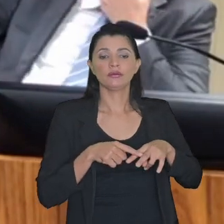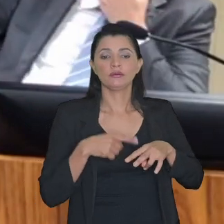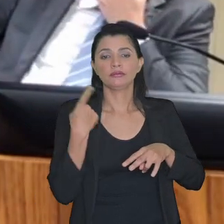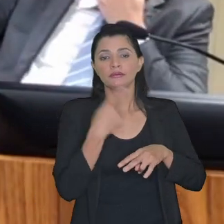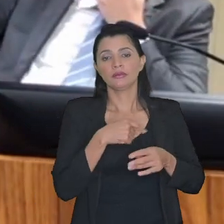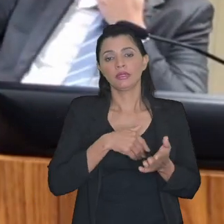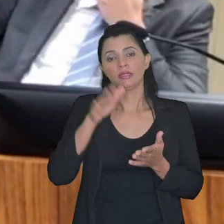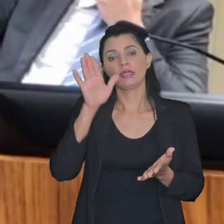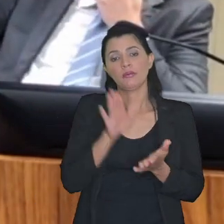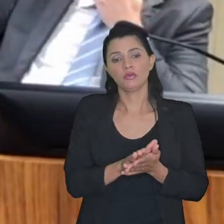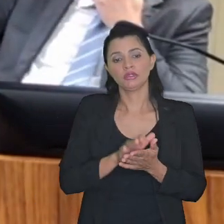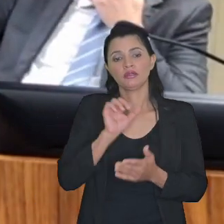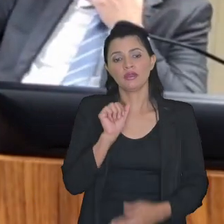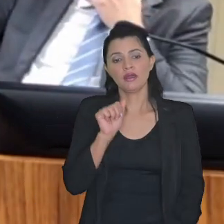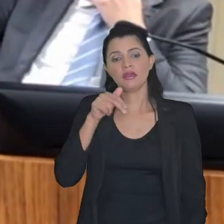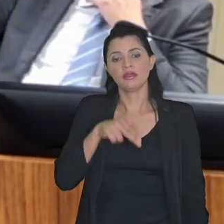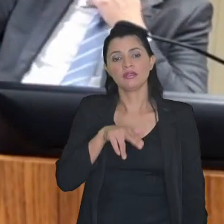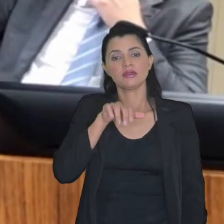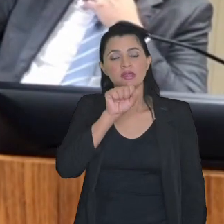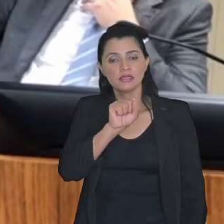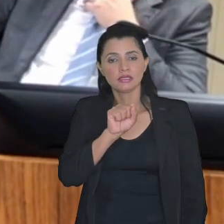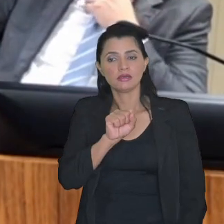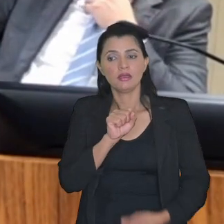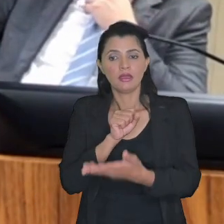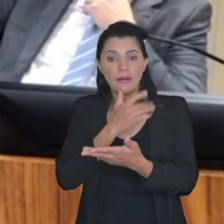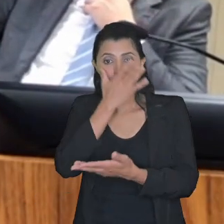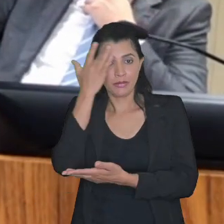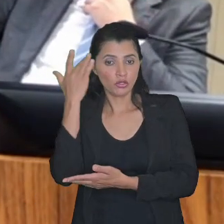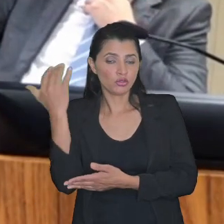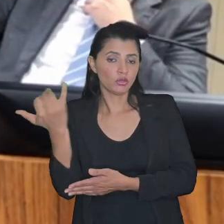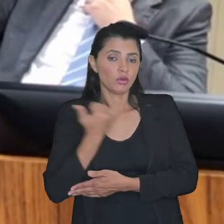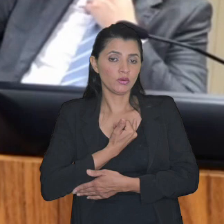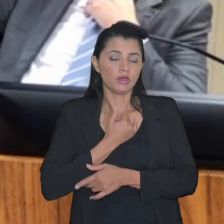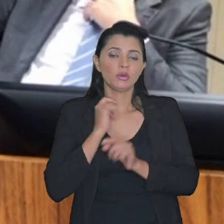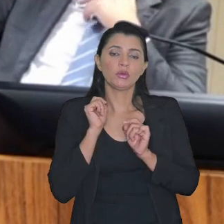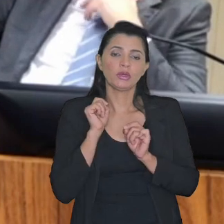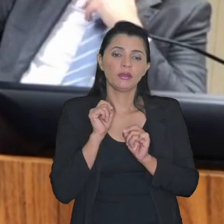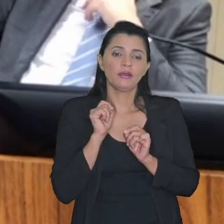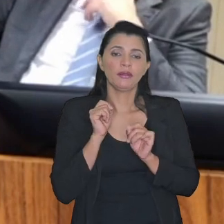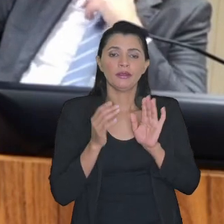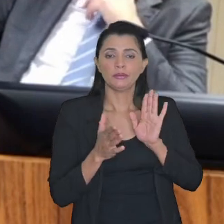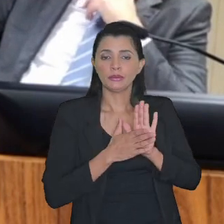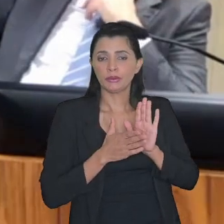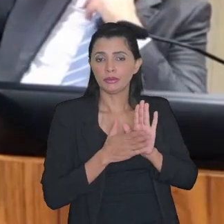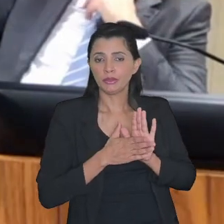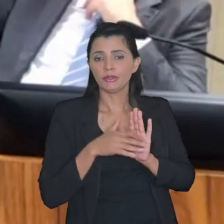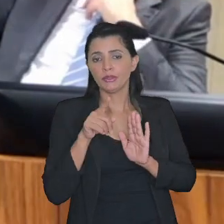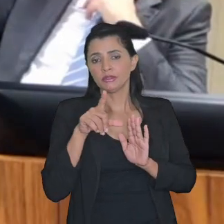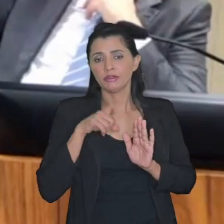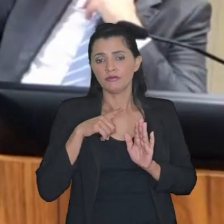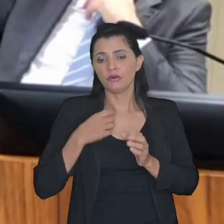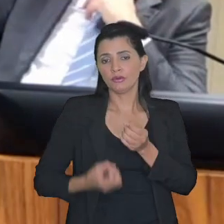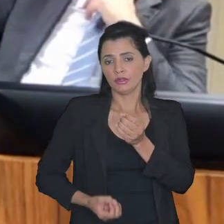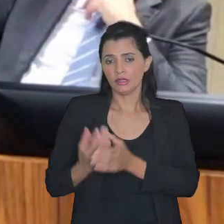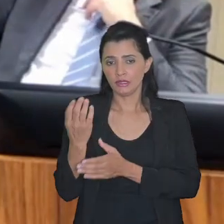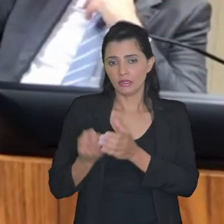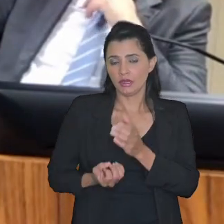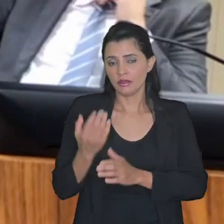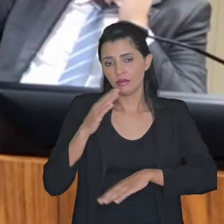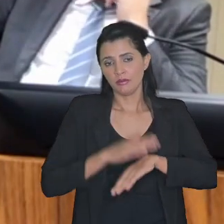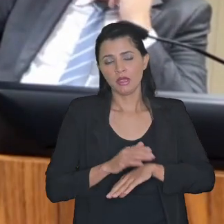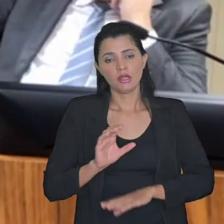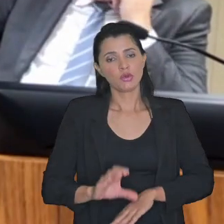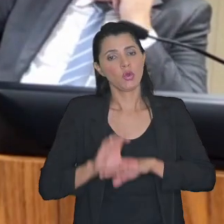da multa da ANS e as pessoas dizem que as propostas que foram elaboradas